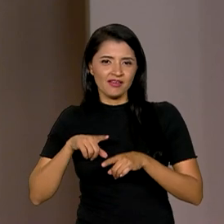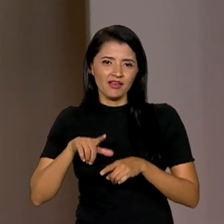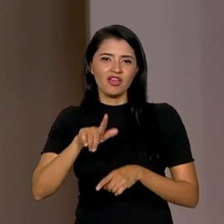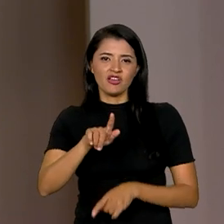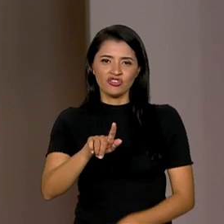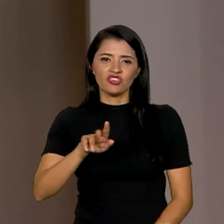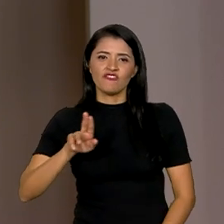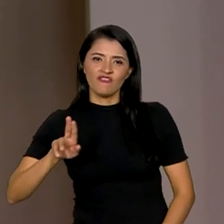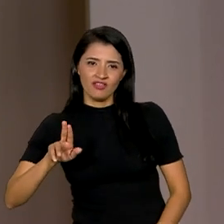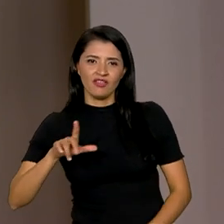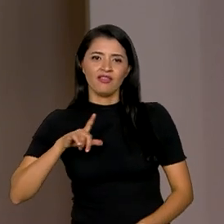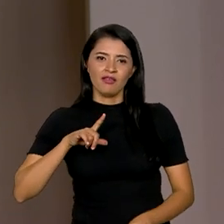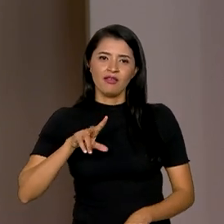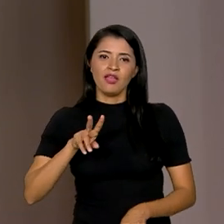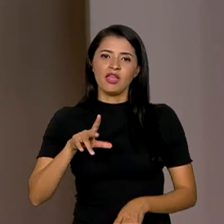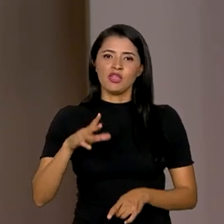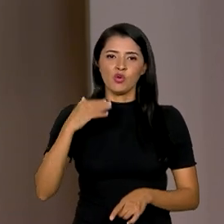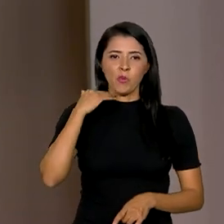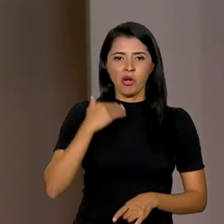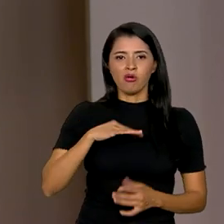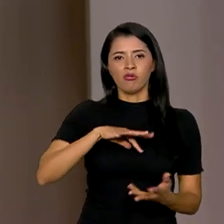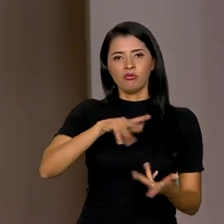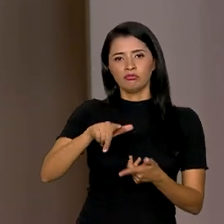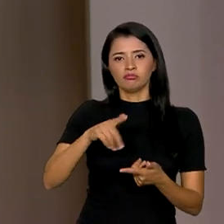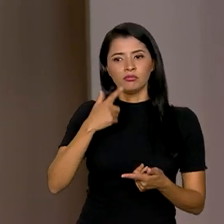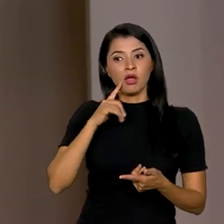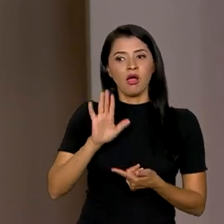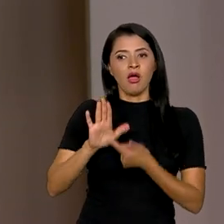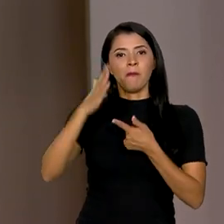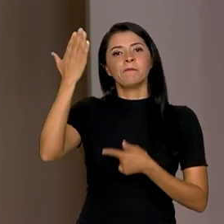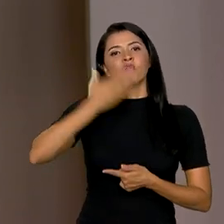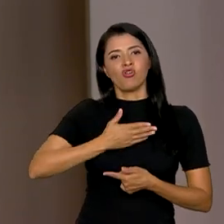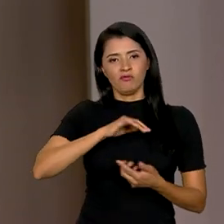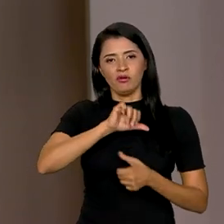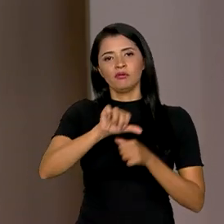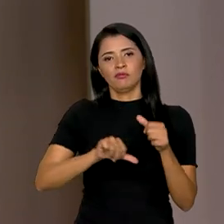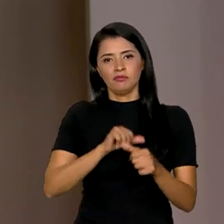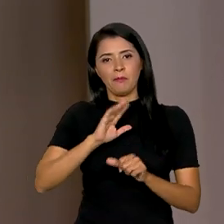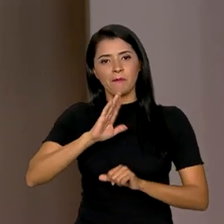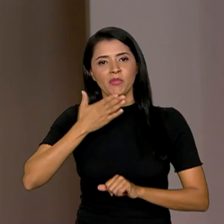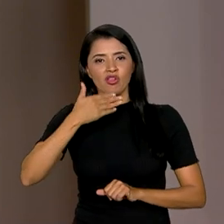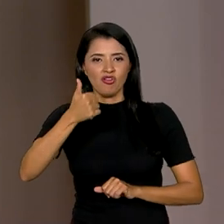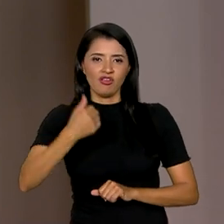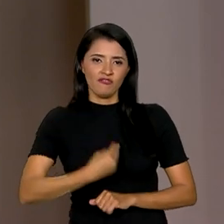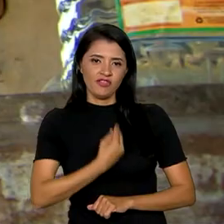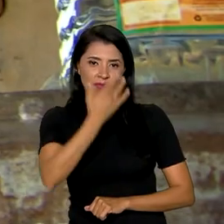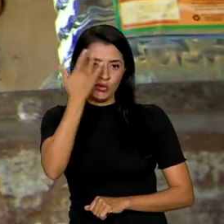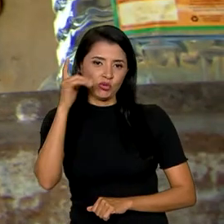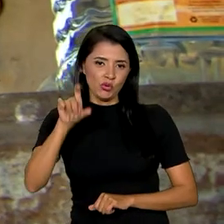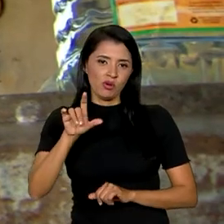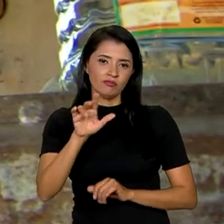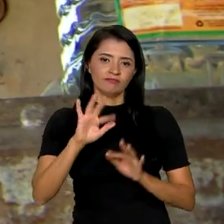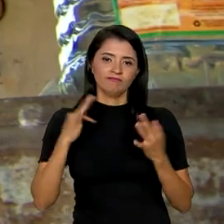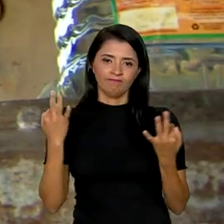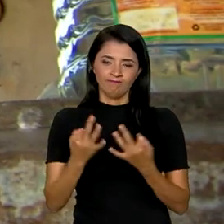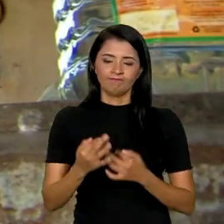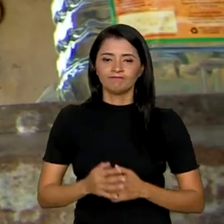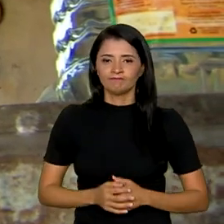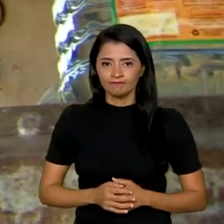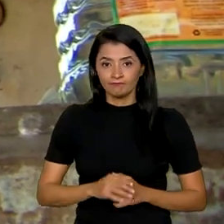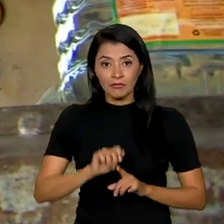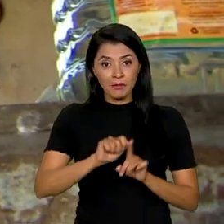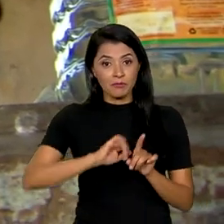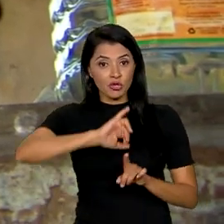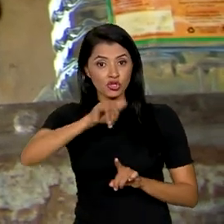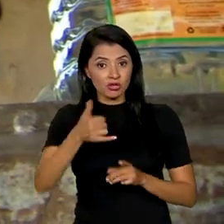Vargas e o Banco Mundial confirmam as mudanças na vida das pessoas beneficiadas. Em janeiro deste